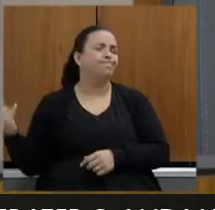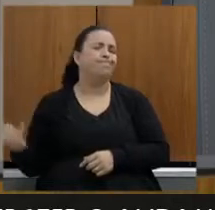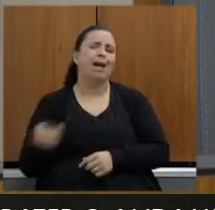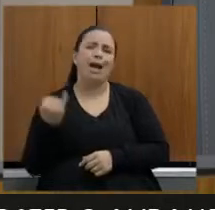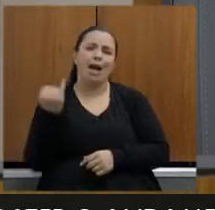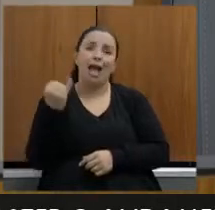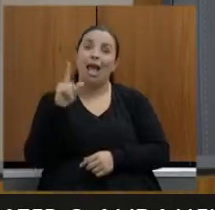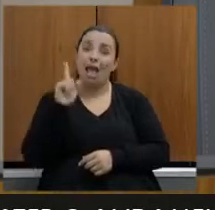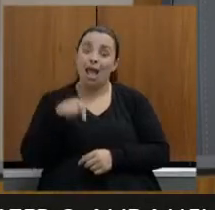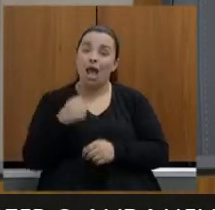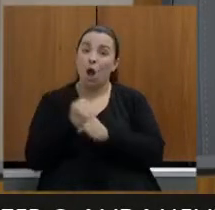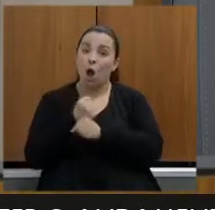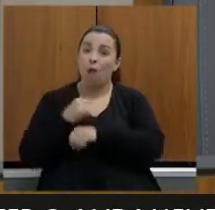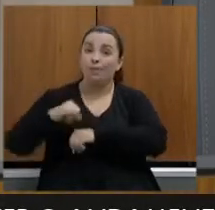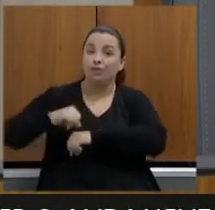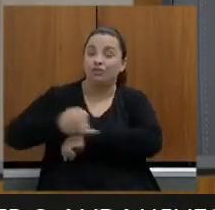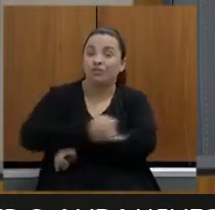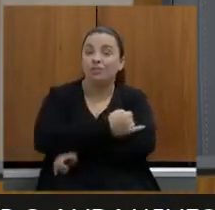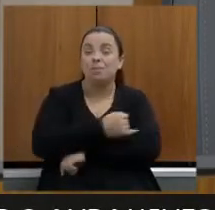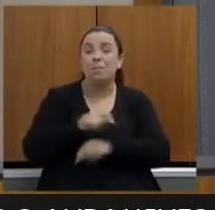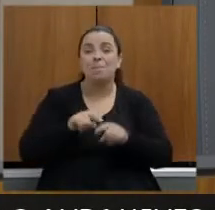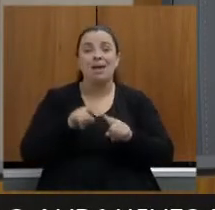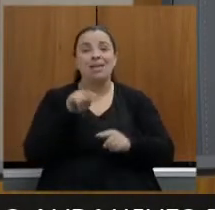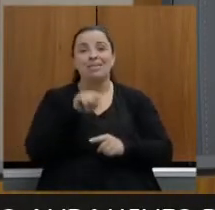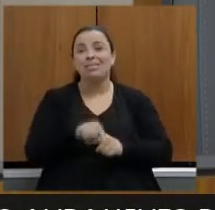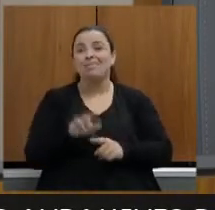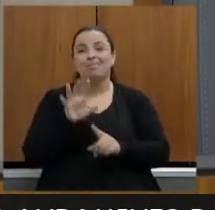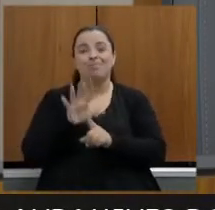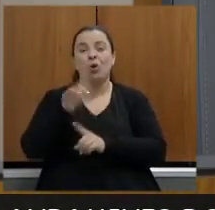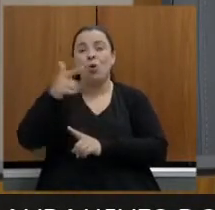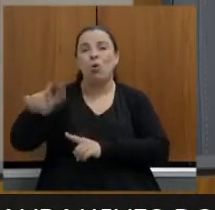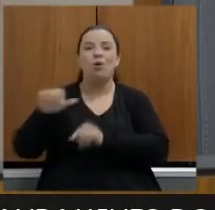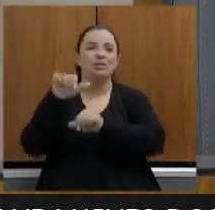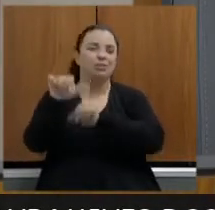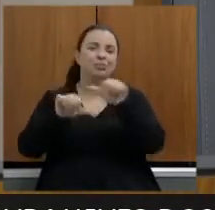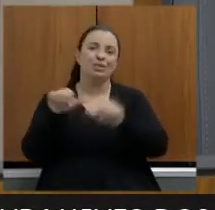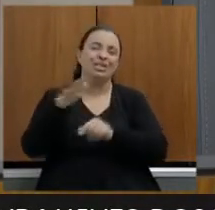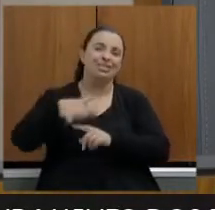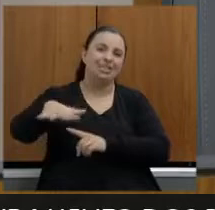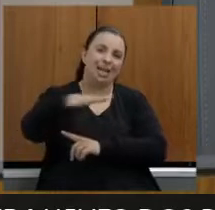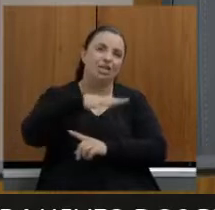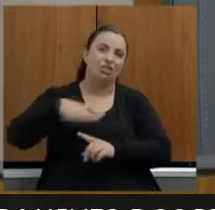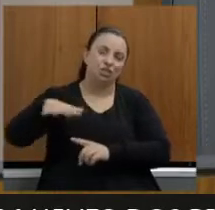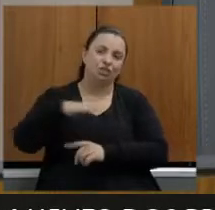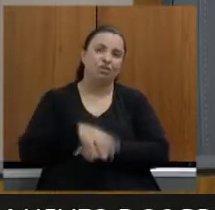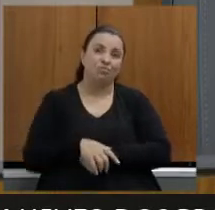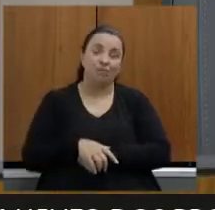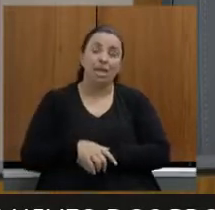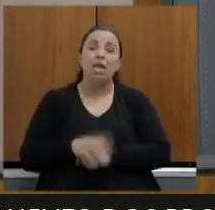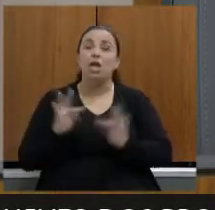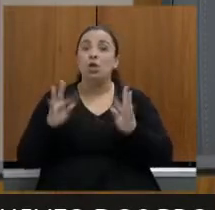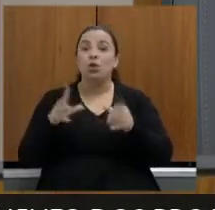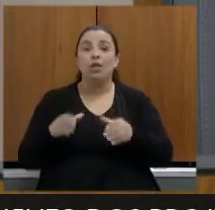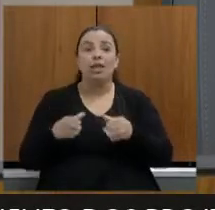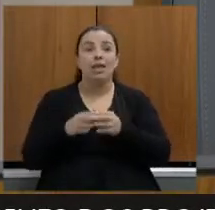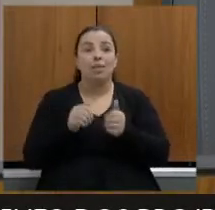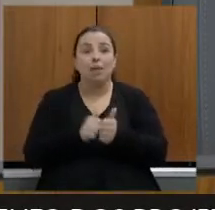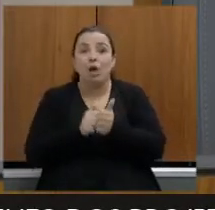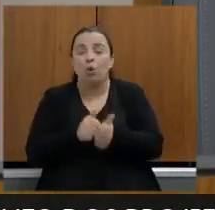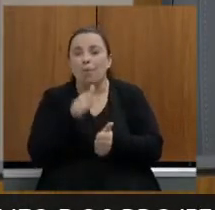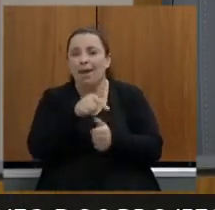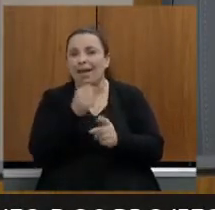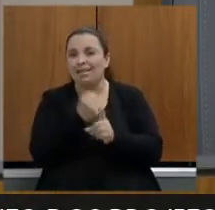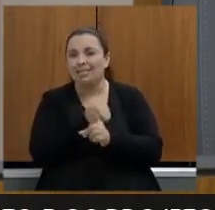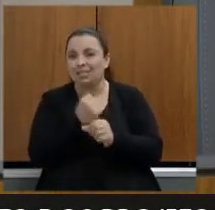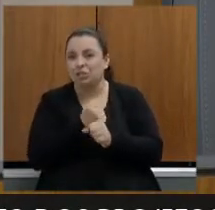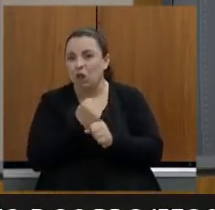infraestrutura toda a diferença que elas fizeram e aqui toda a equipe que vem acompanhando isso de perto deputado Arte Bechir eu